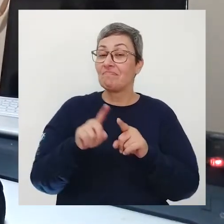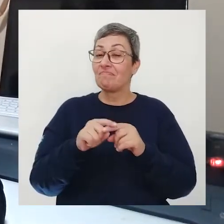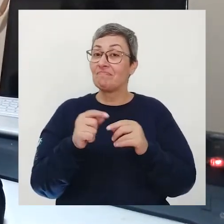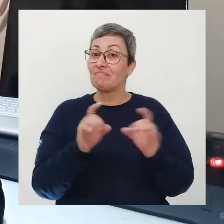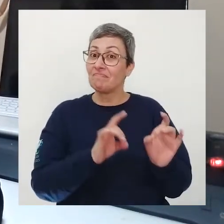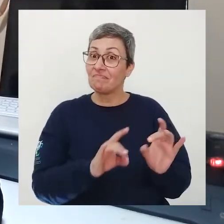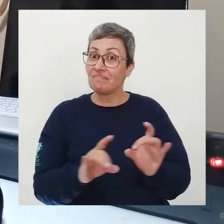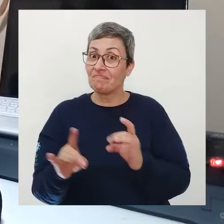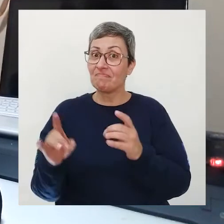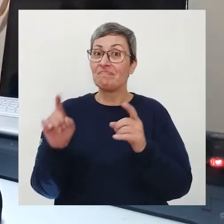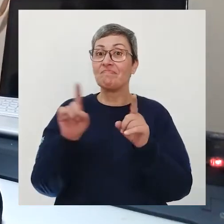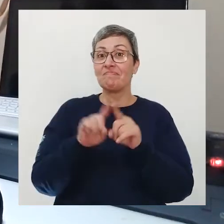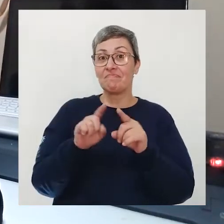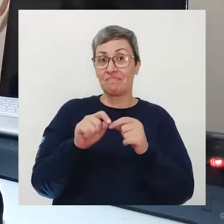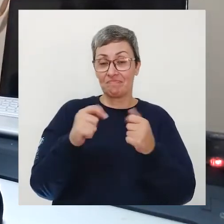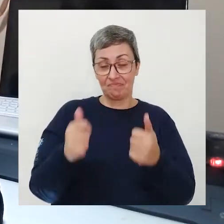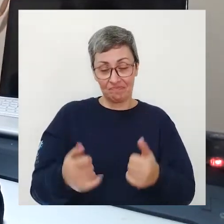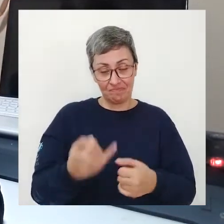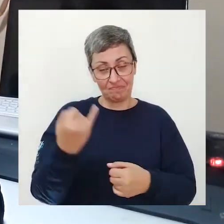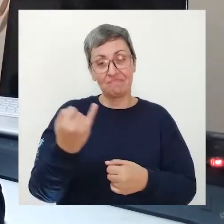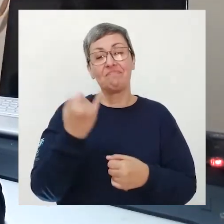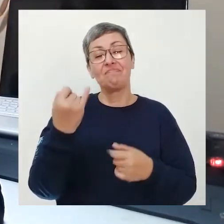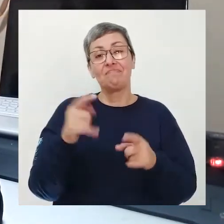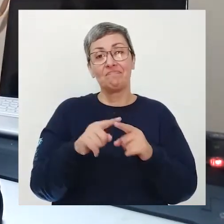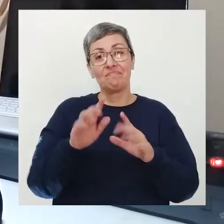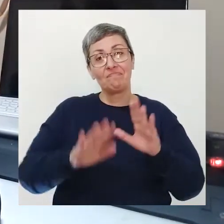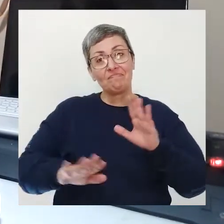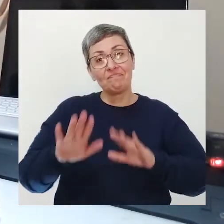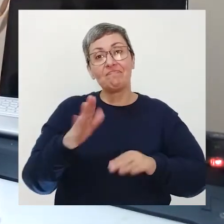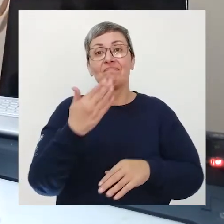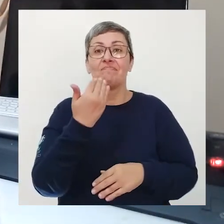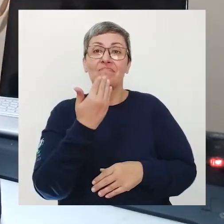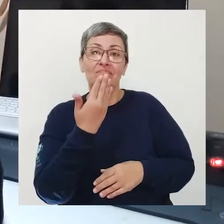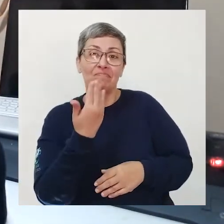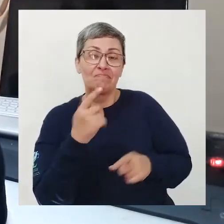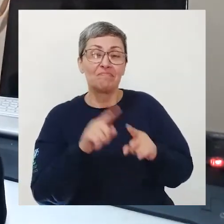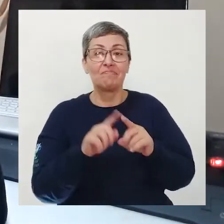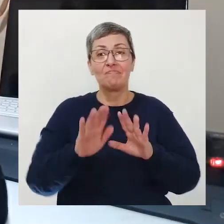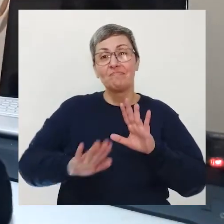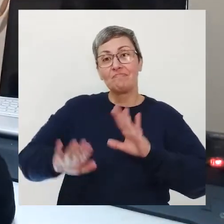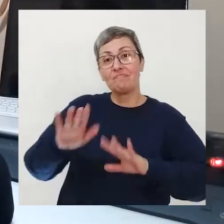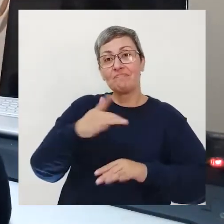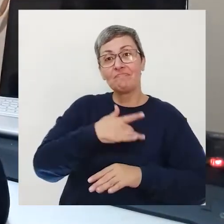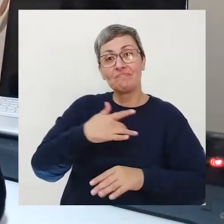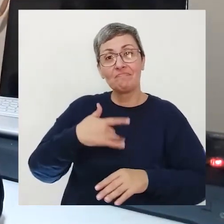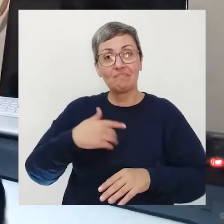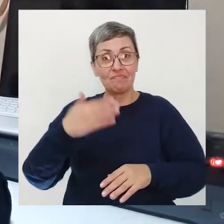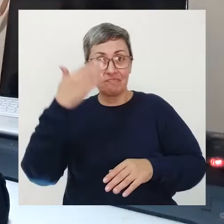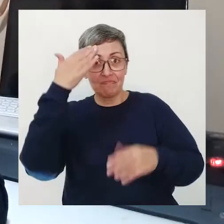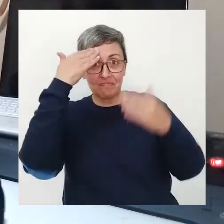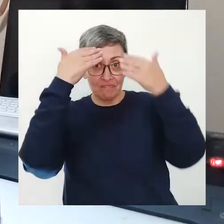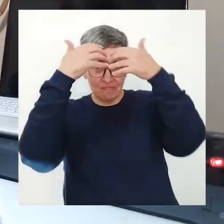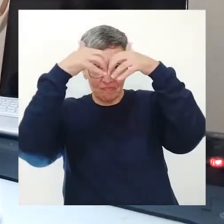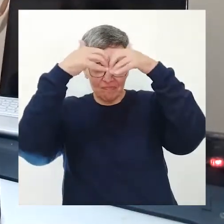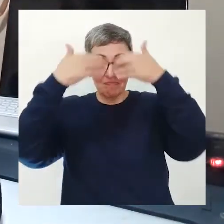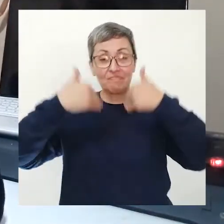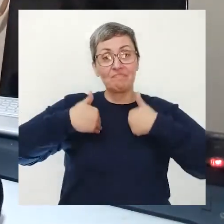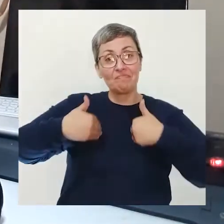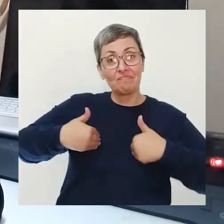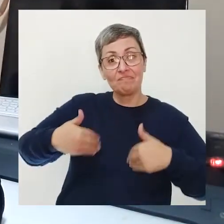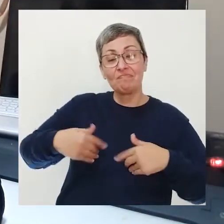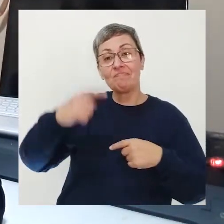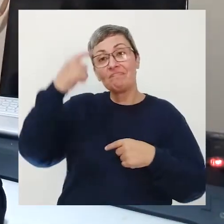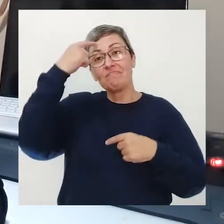a dia que isto é muito importante cuidados com a alimentação cuidados com a saúde mental com a saúde física o